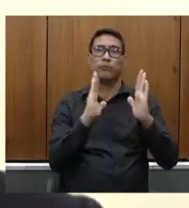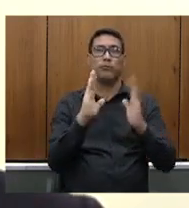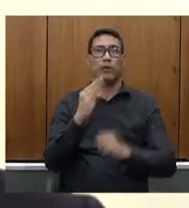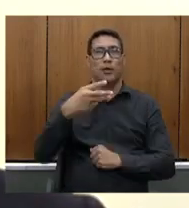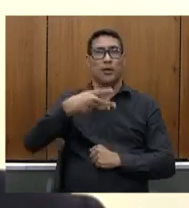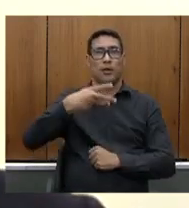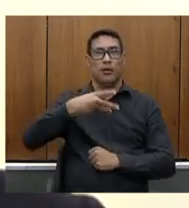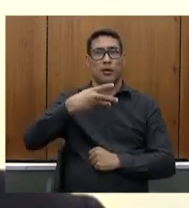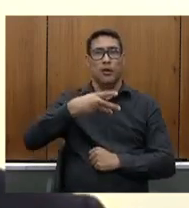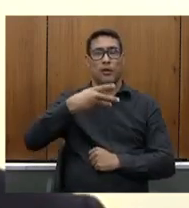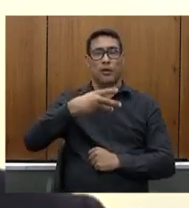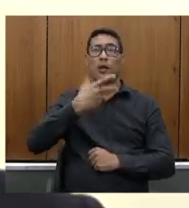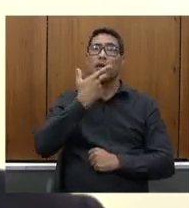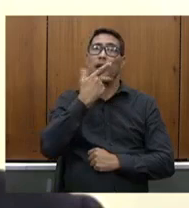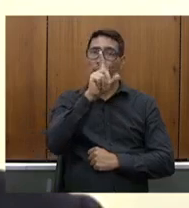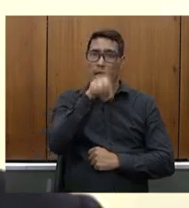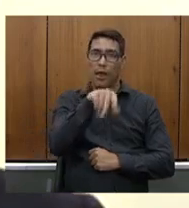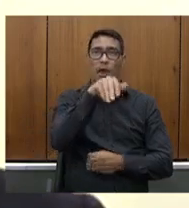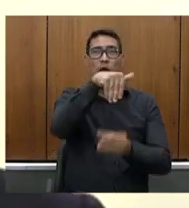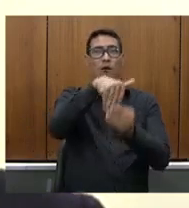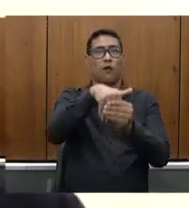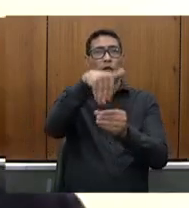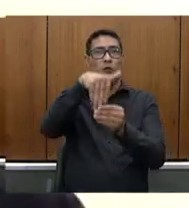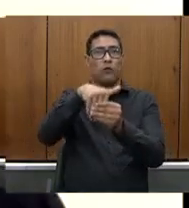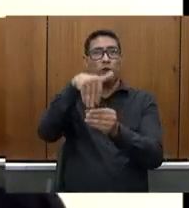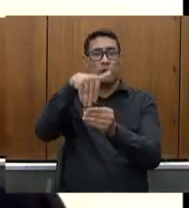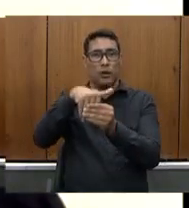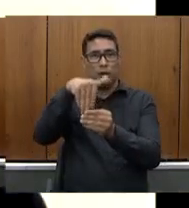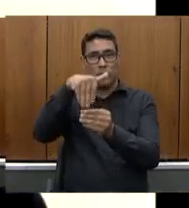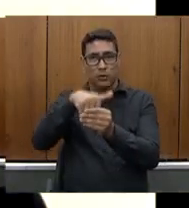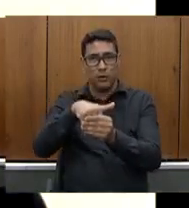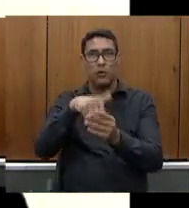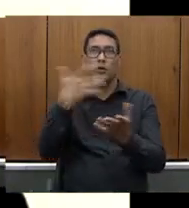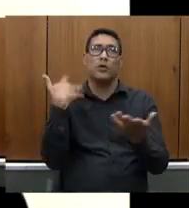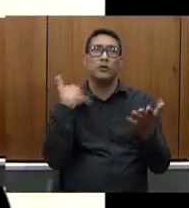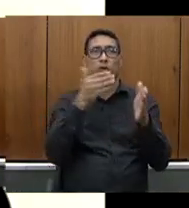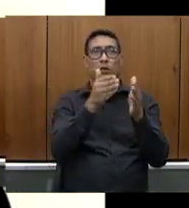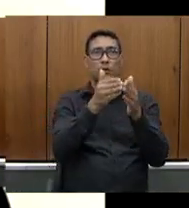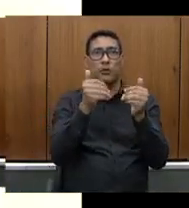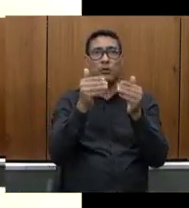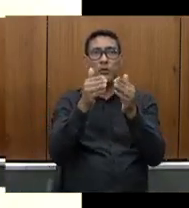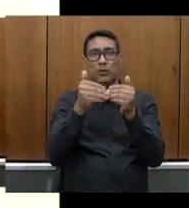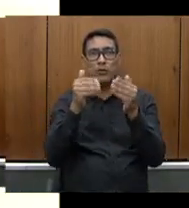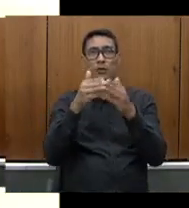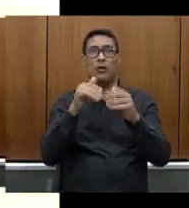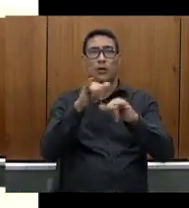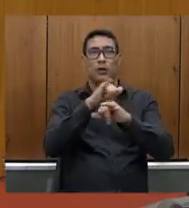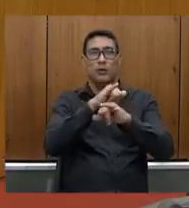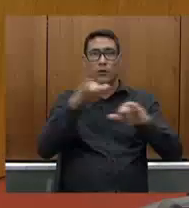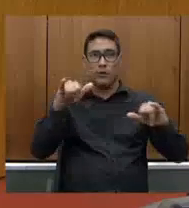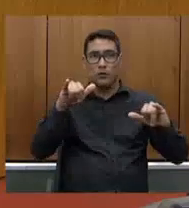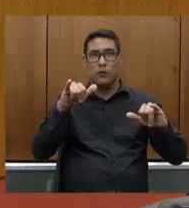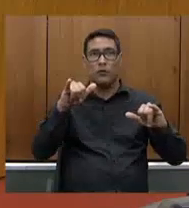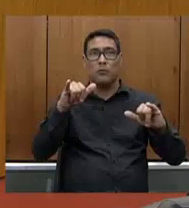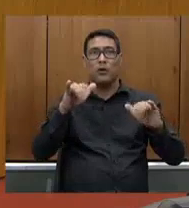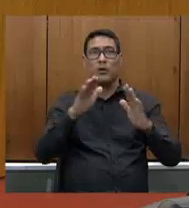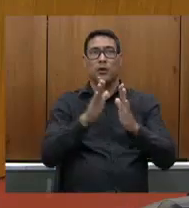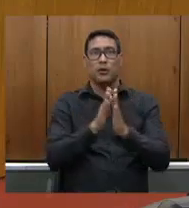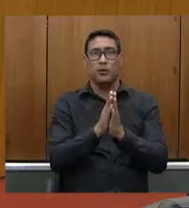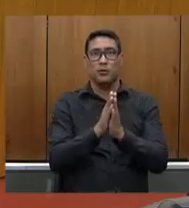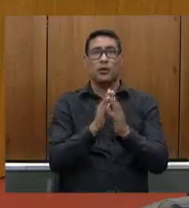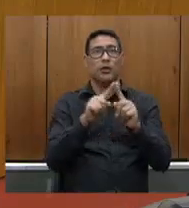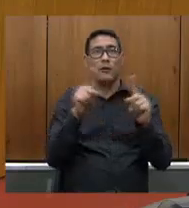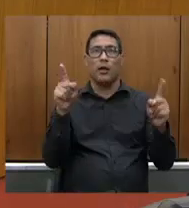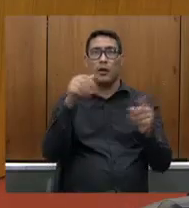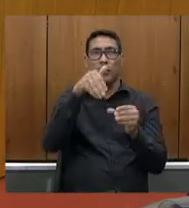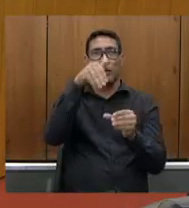para votação de requerimentos informando que há quórum para para essa